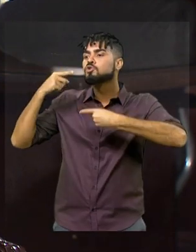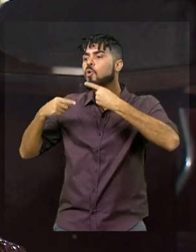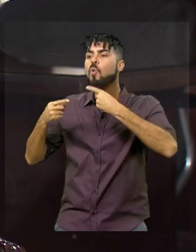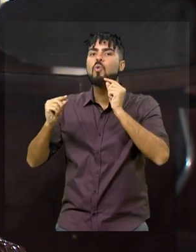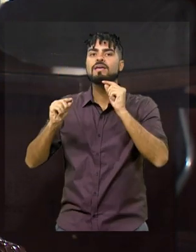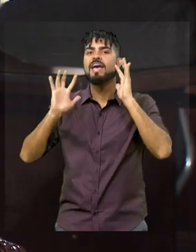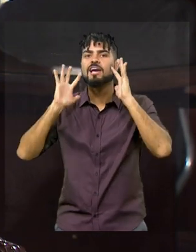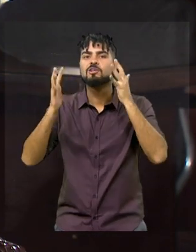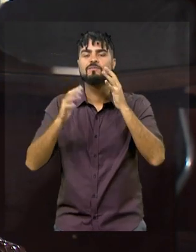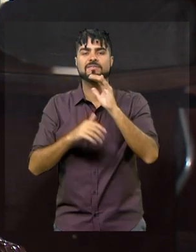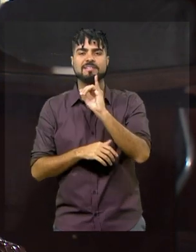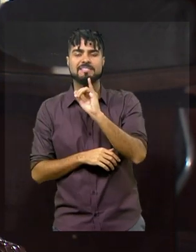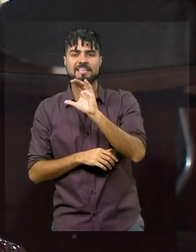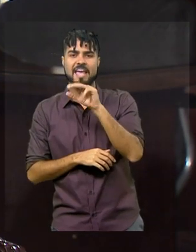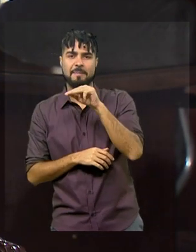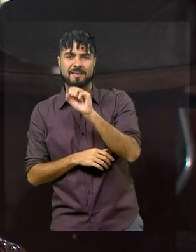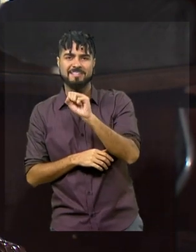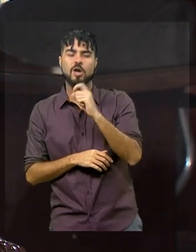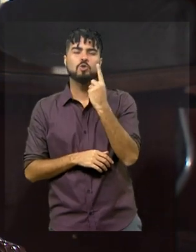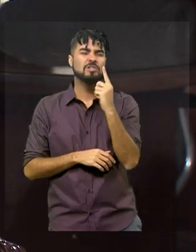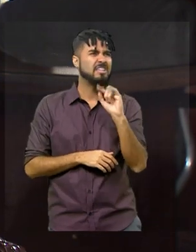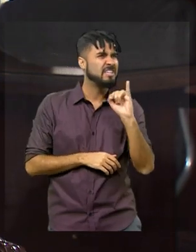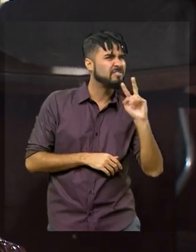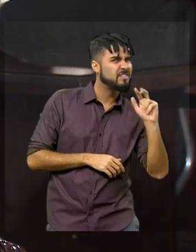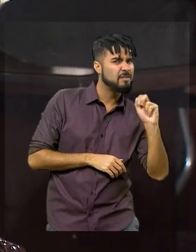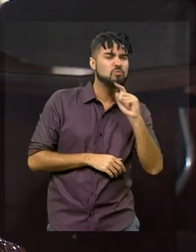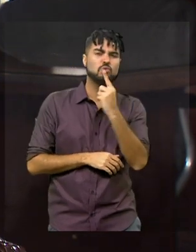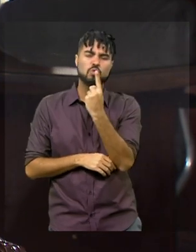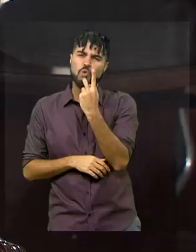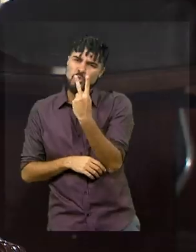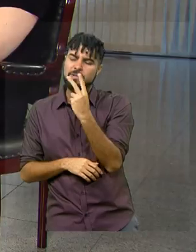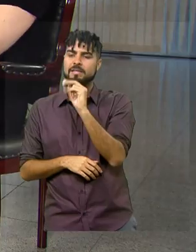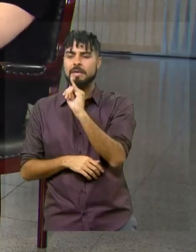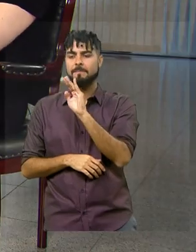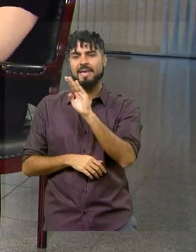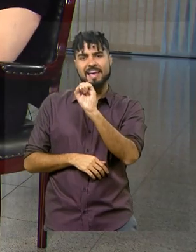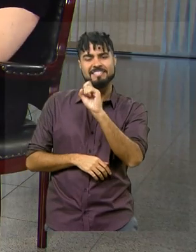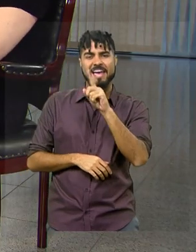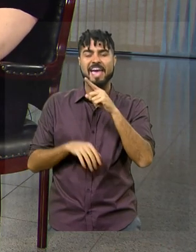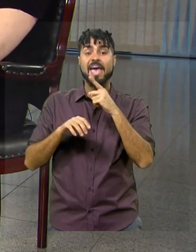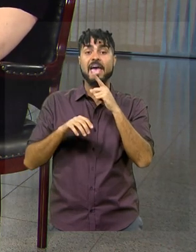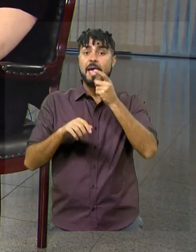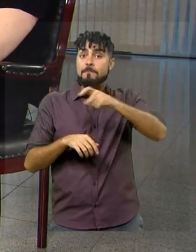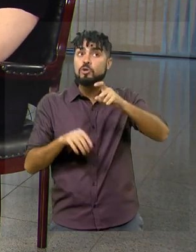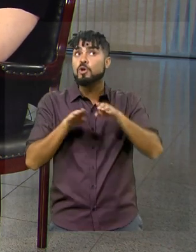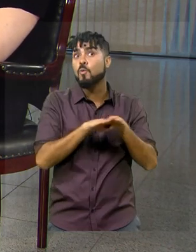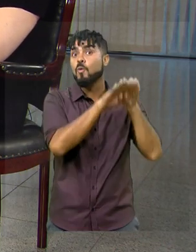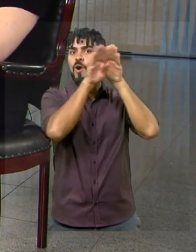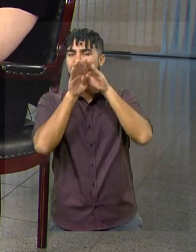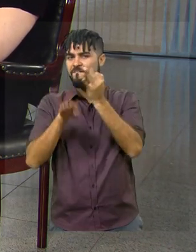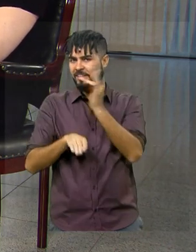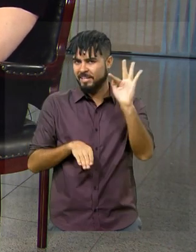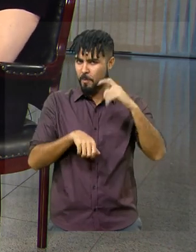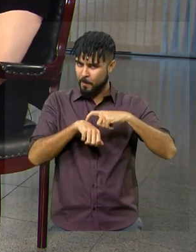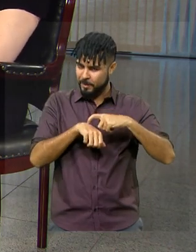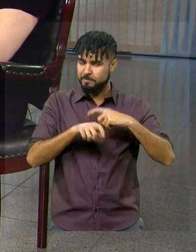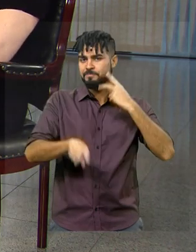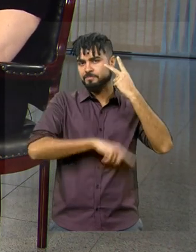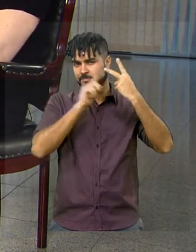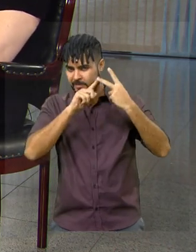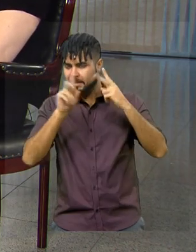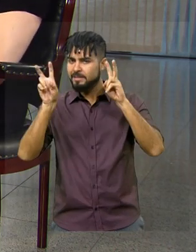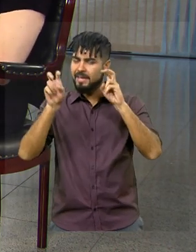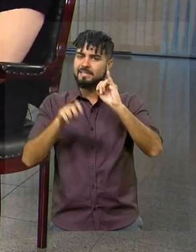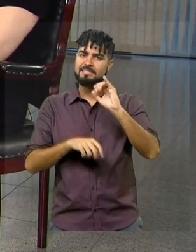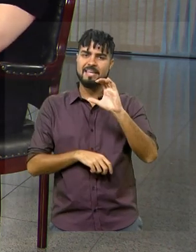seriam dois IVAs ou dois IBS, ou seja, dois impostos unificados. Os impostos federais em determinado momento e depois